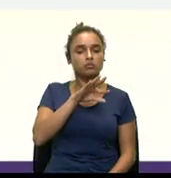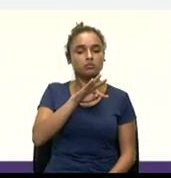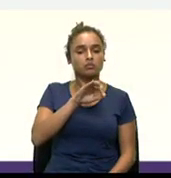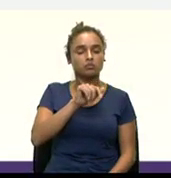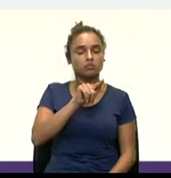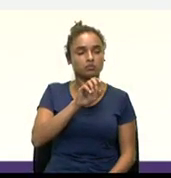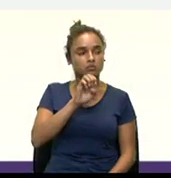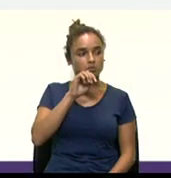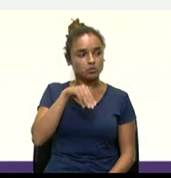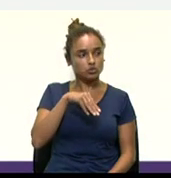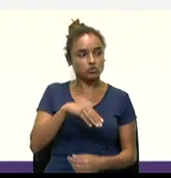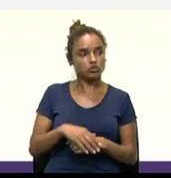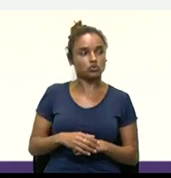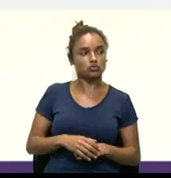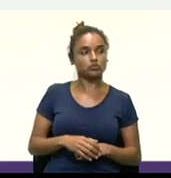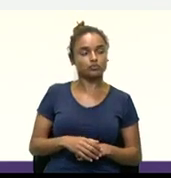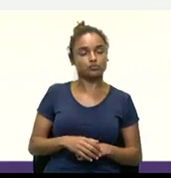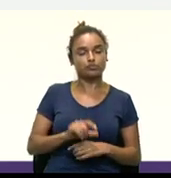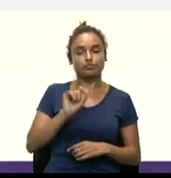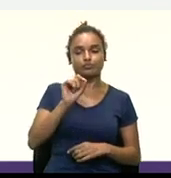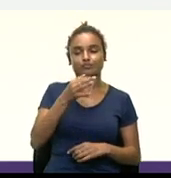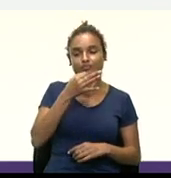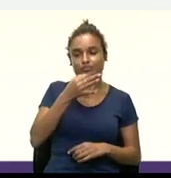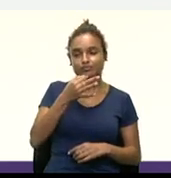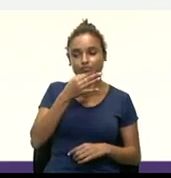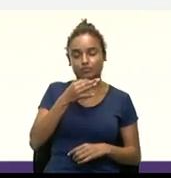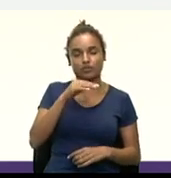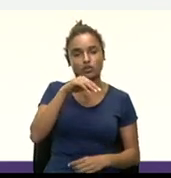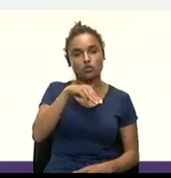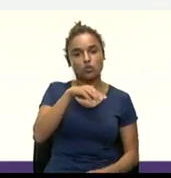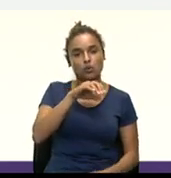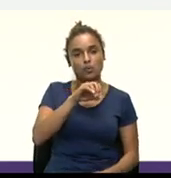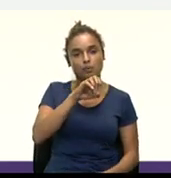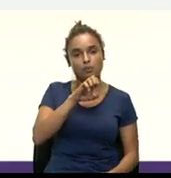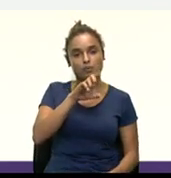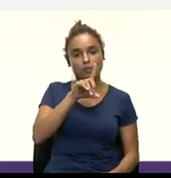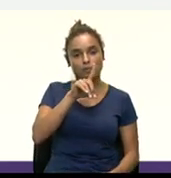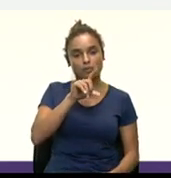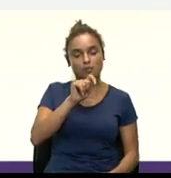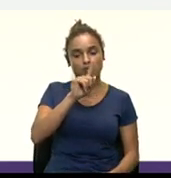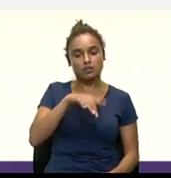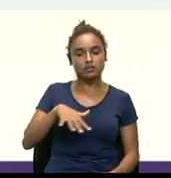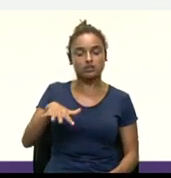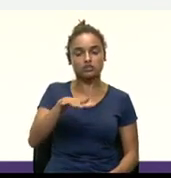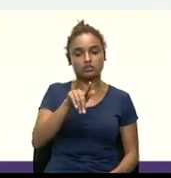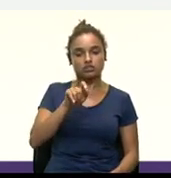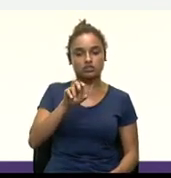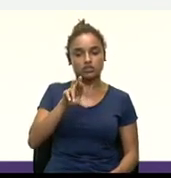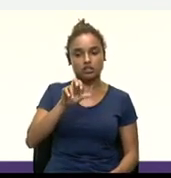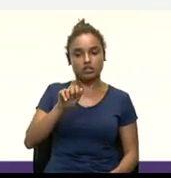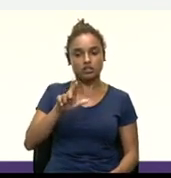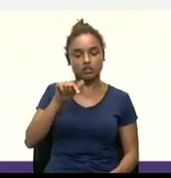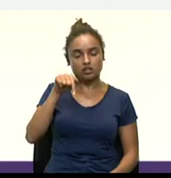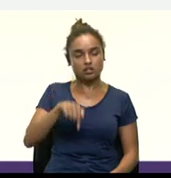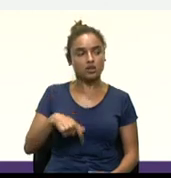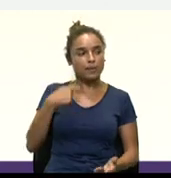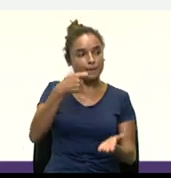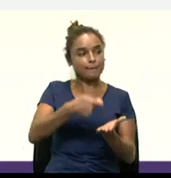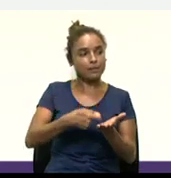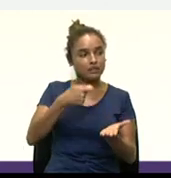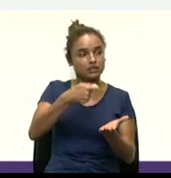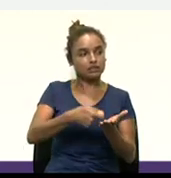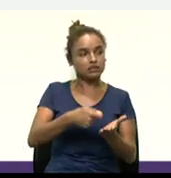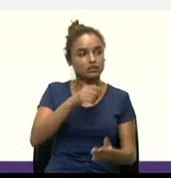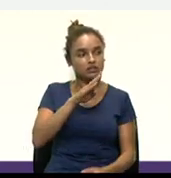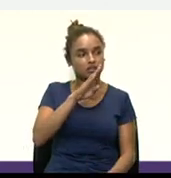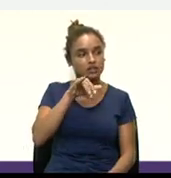citando aqui algumas desvantagens da moeda. Em geral, pagamento feito por meio das